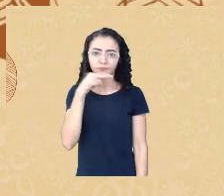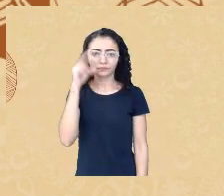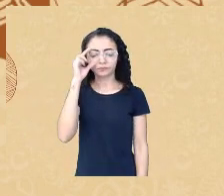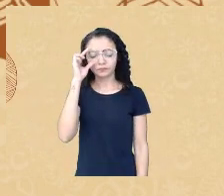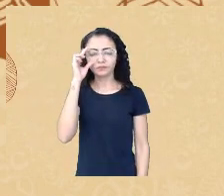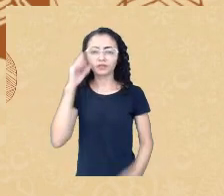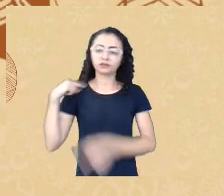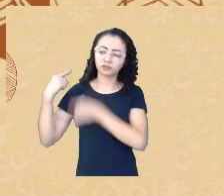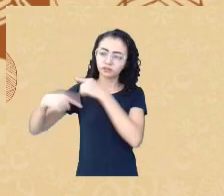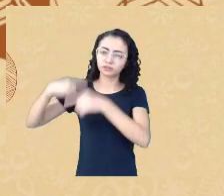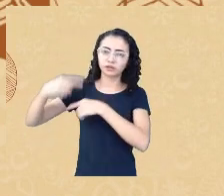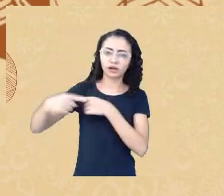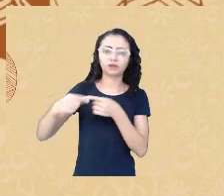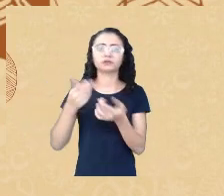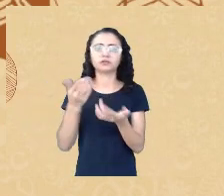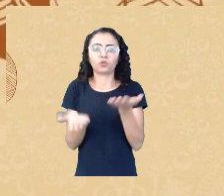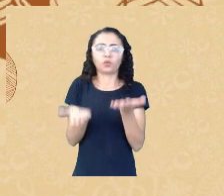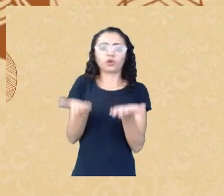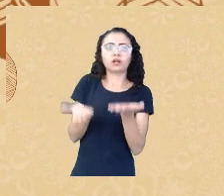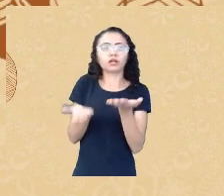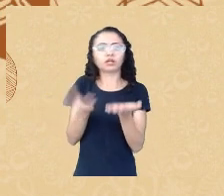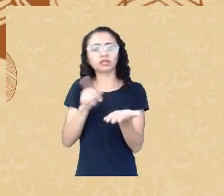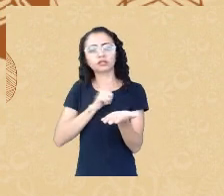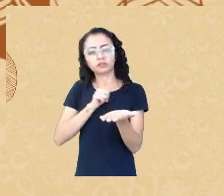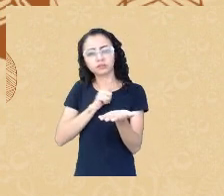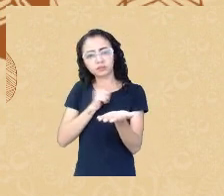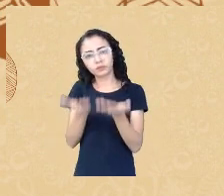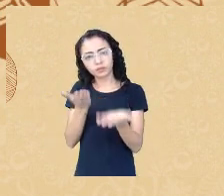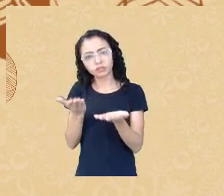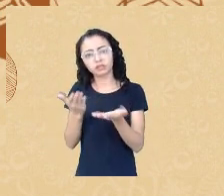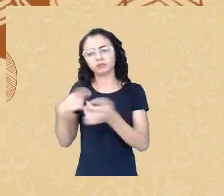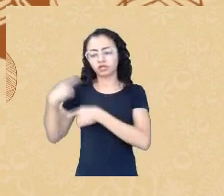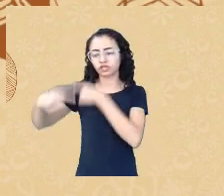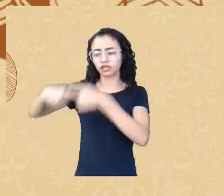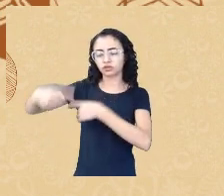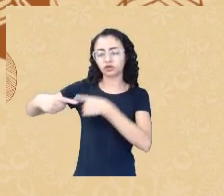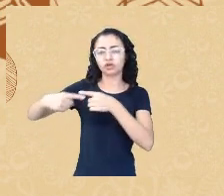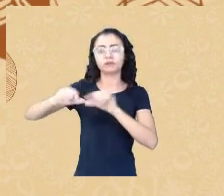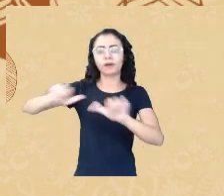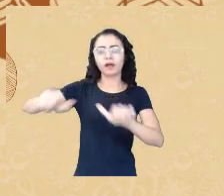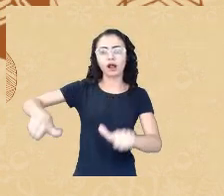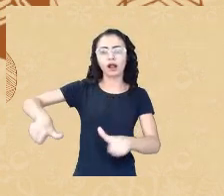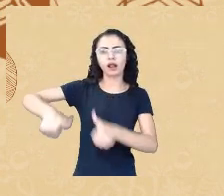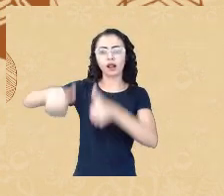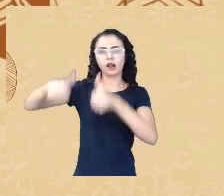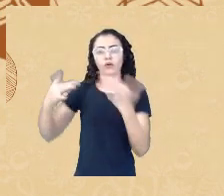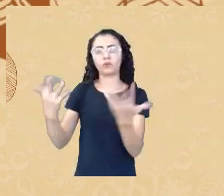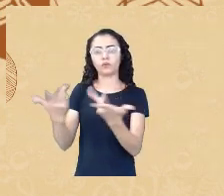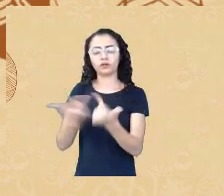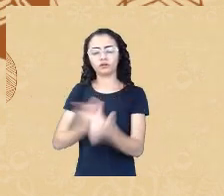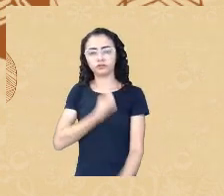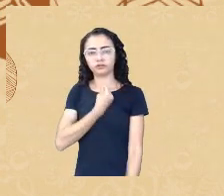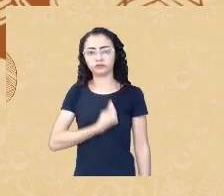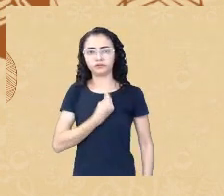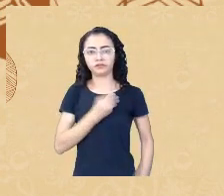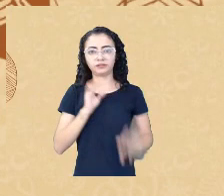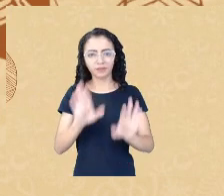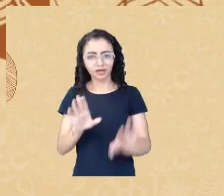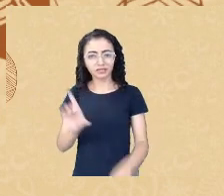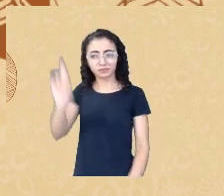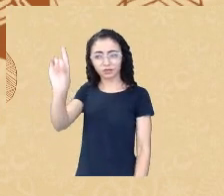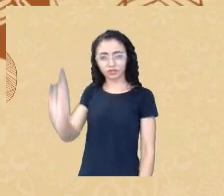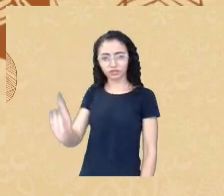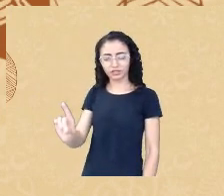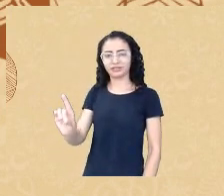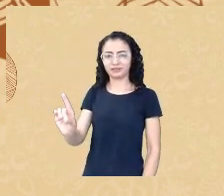as novas gerações já tem uma qualidade melhor de vida mas se vocês olharem para a ultradireita brincando aqui com as palavras fazendo um certo